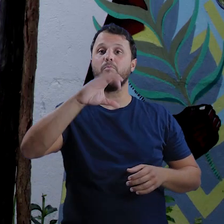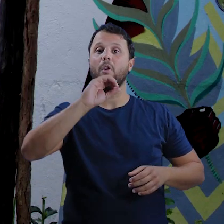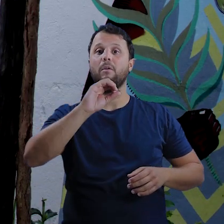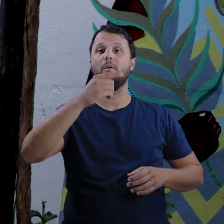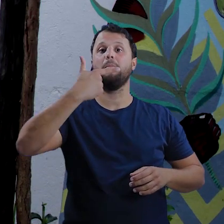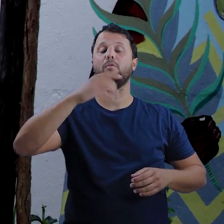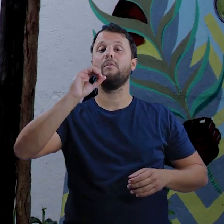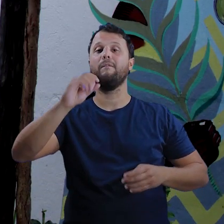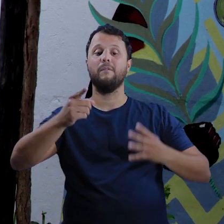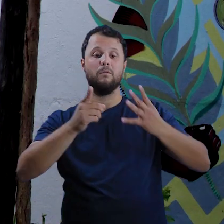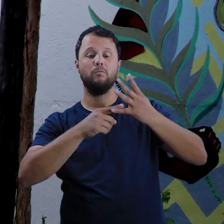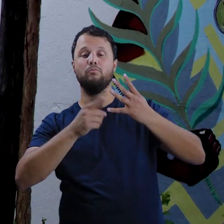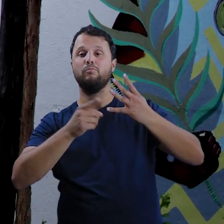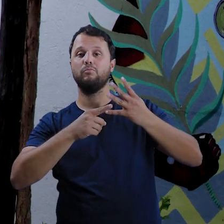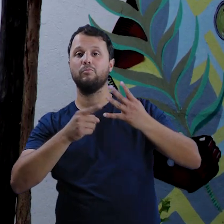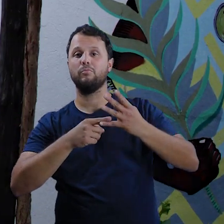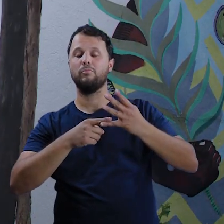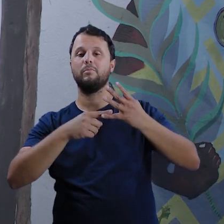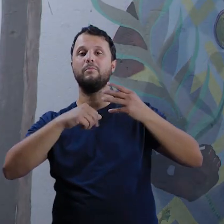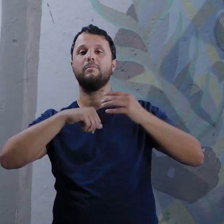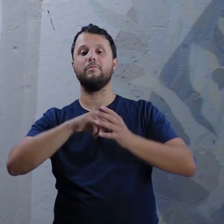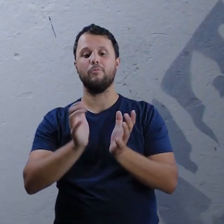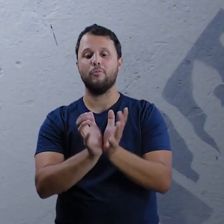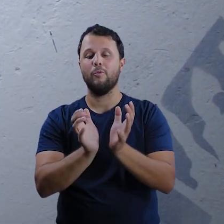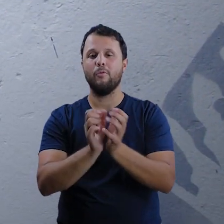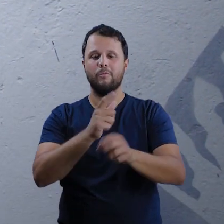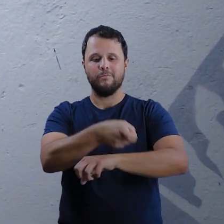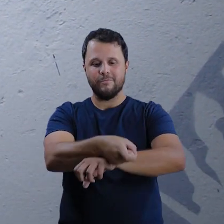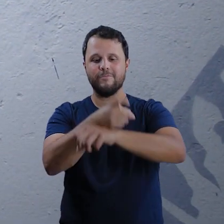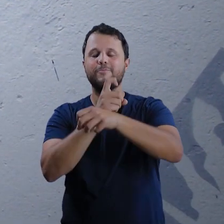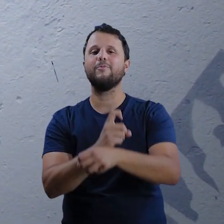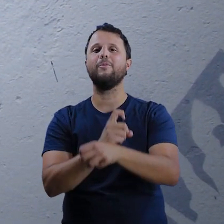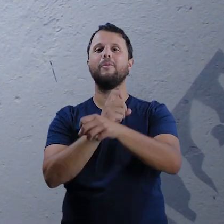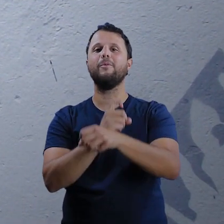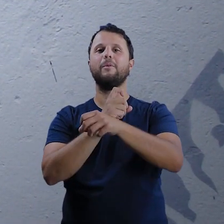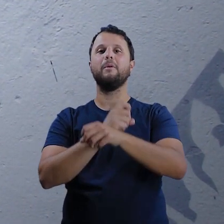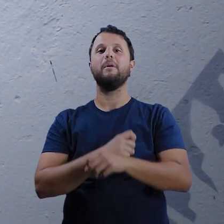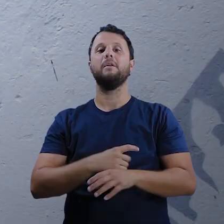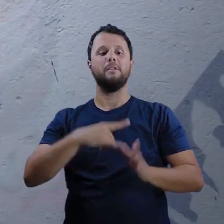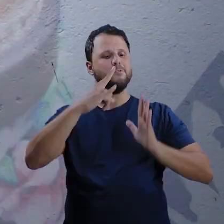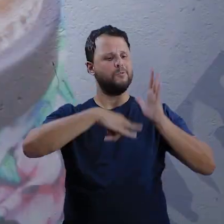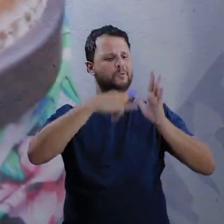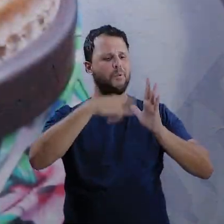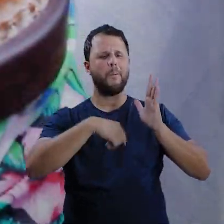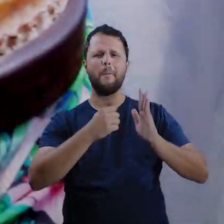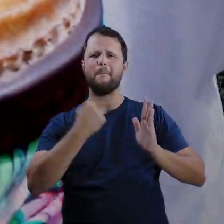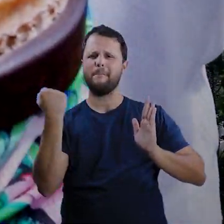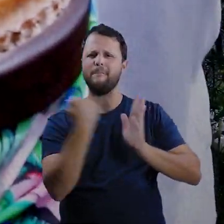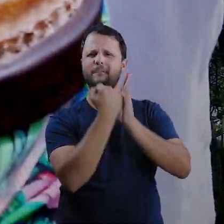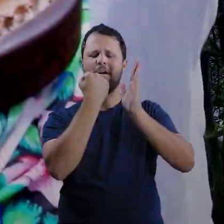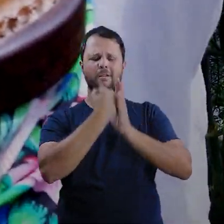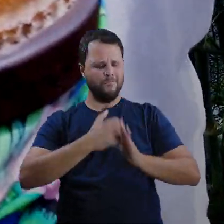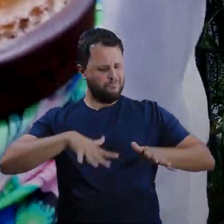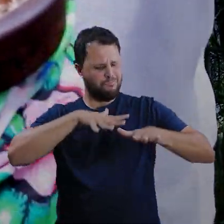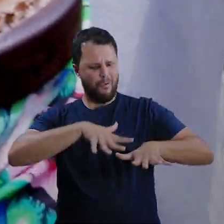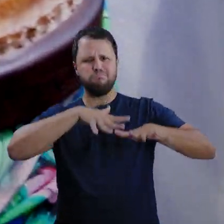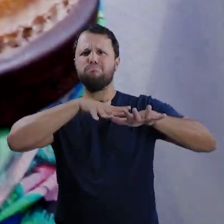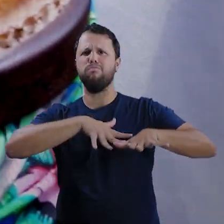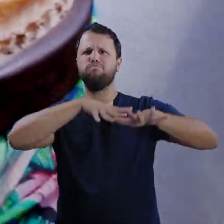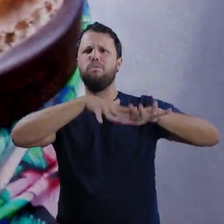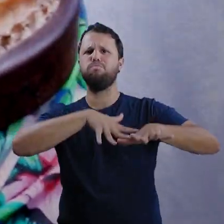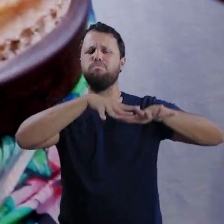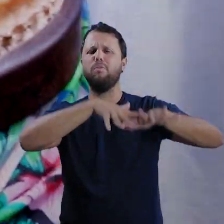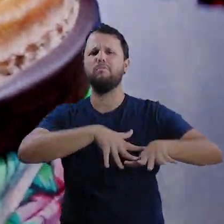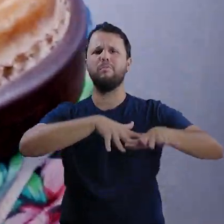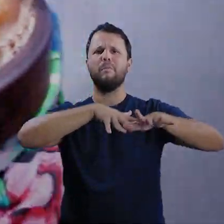2020, a Comunidade Quilombola Souza. Esses registros são resultados de forte mobilização de movimentos